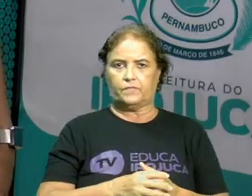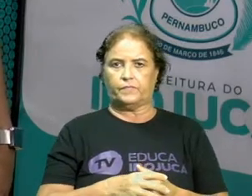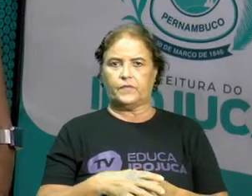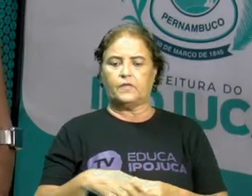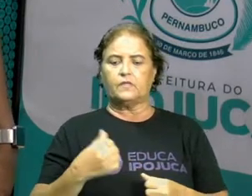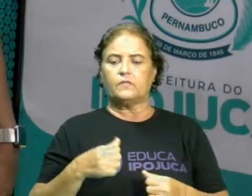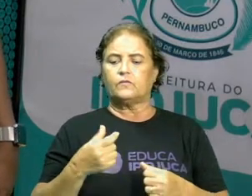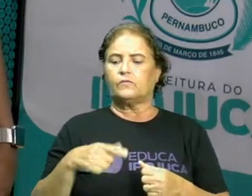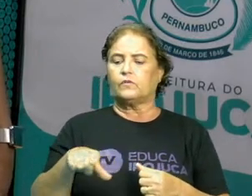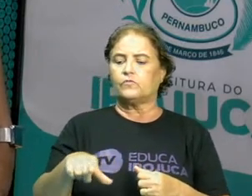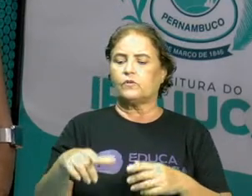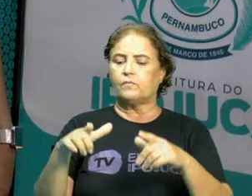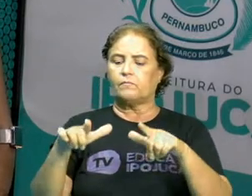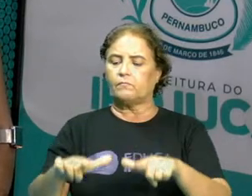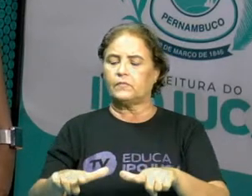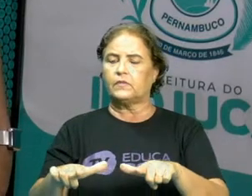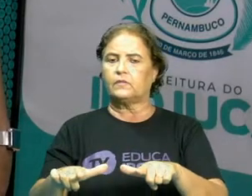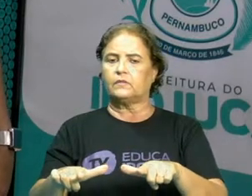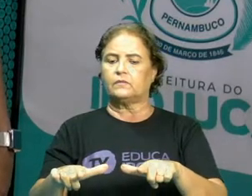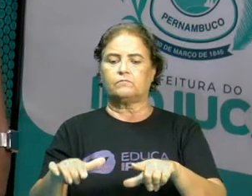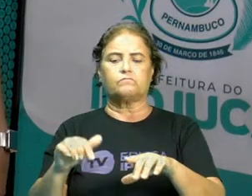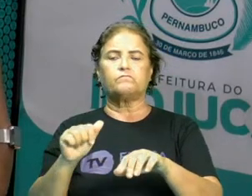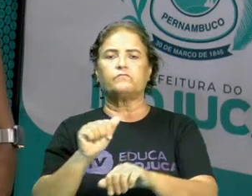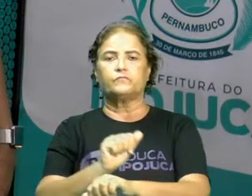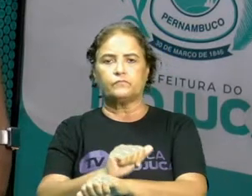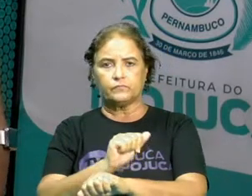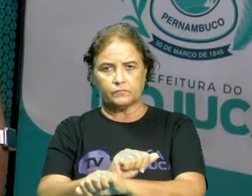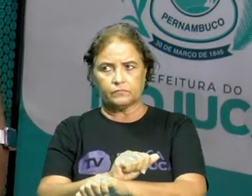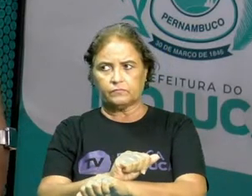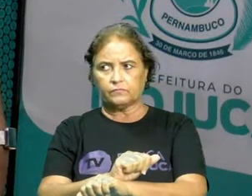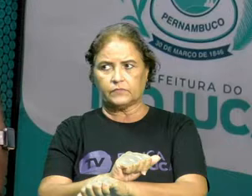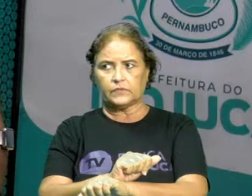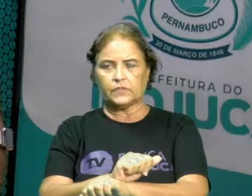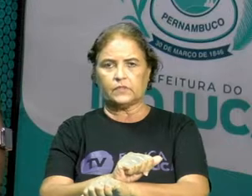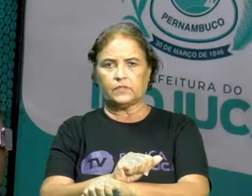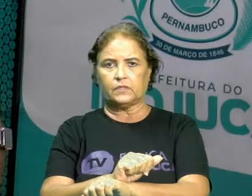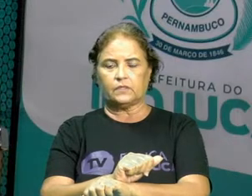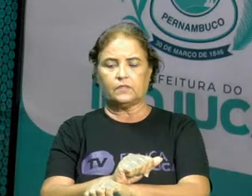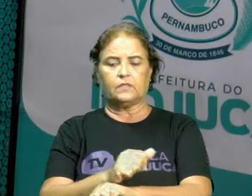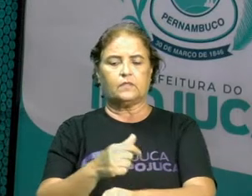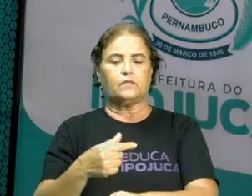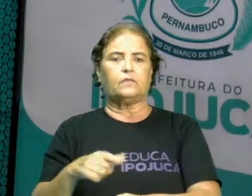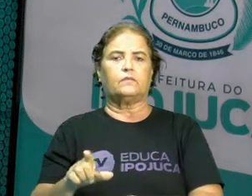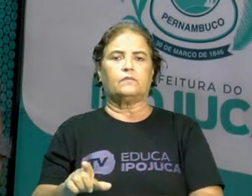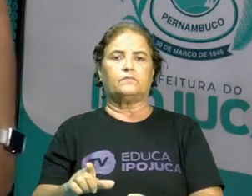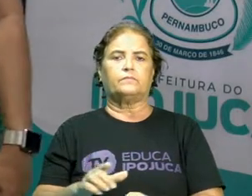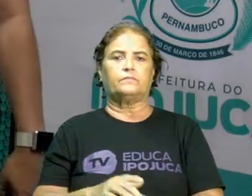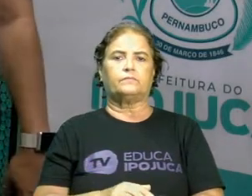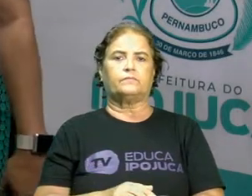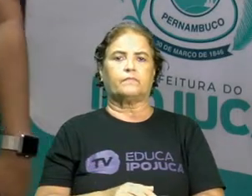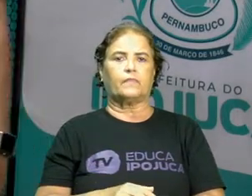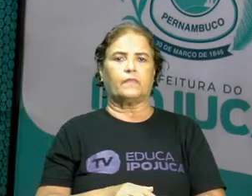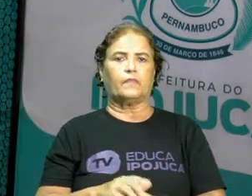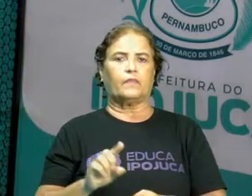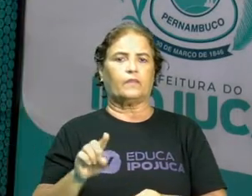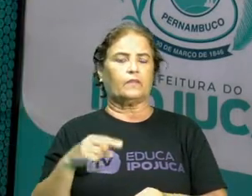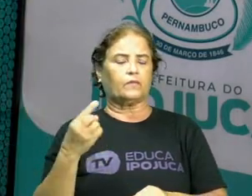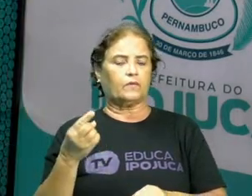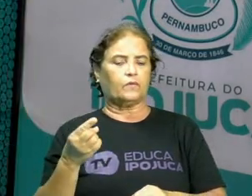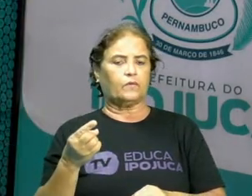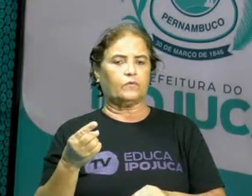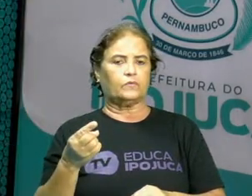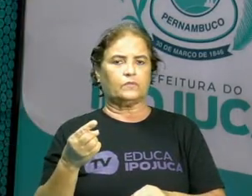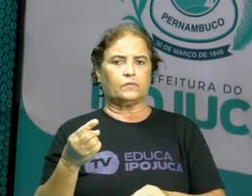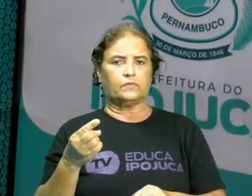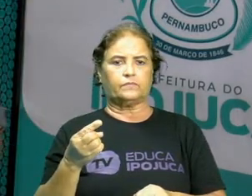ela vai ficar parada até que eu mexa nela. Então, ela está em estado de inércia. Outra propriedade que eu